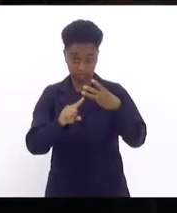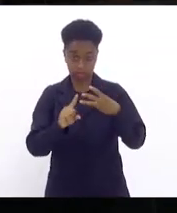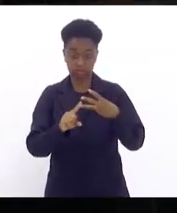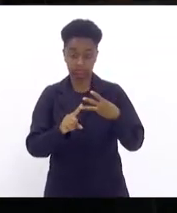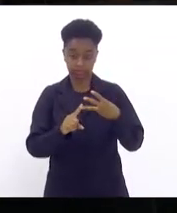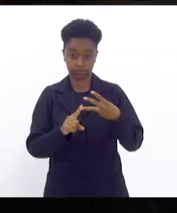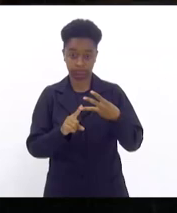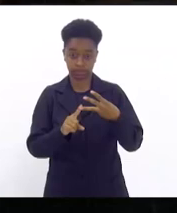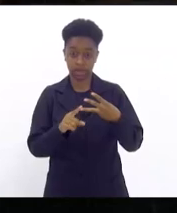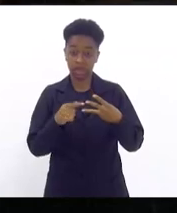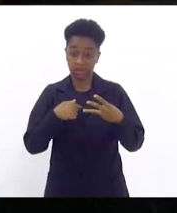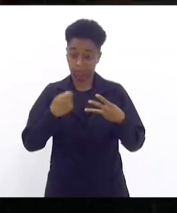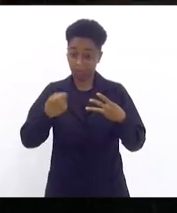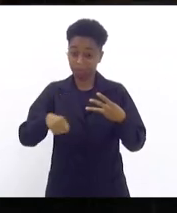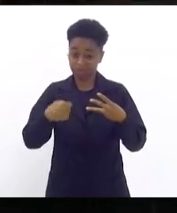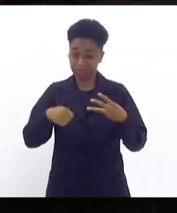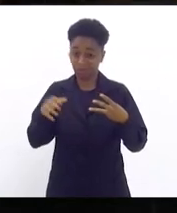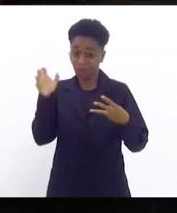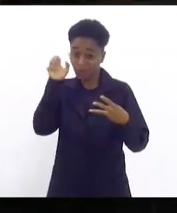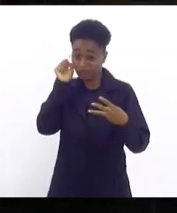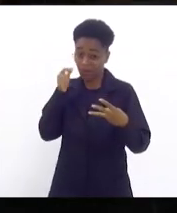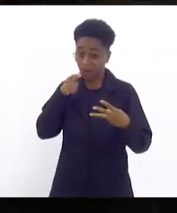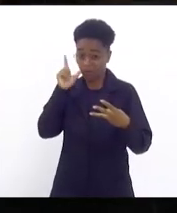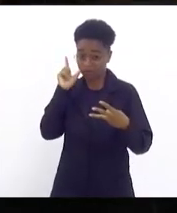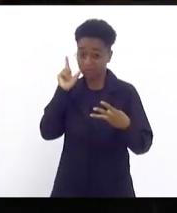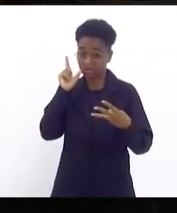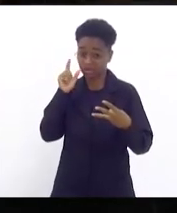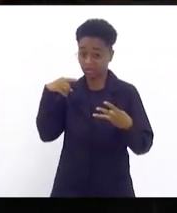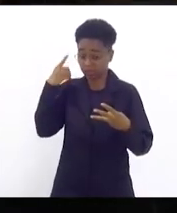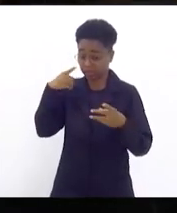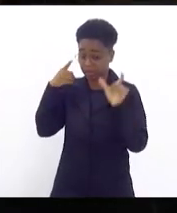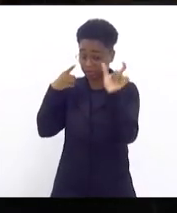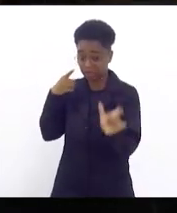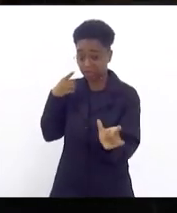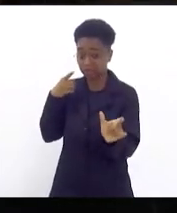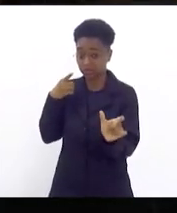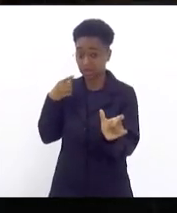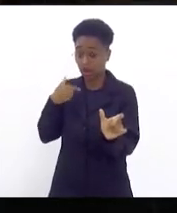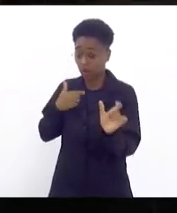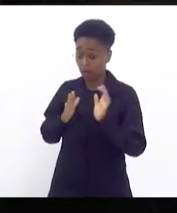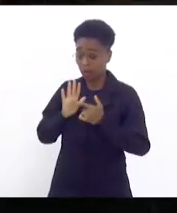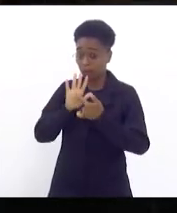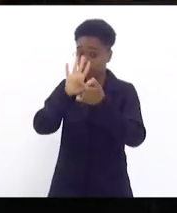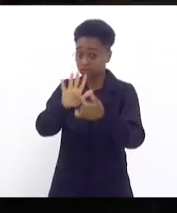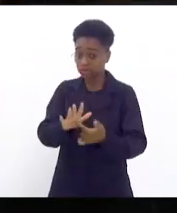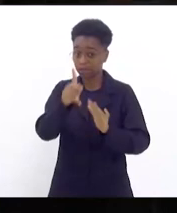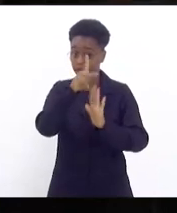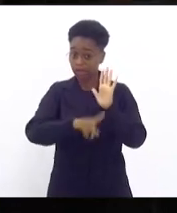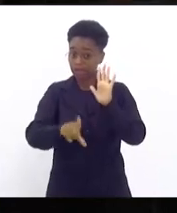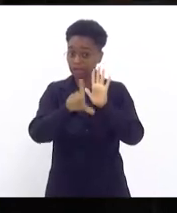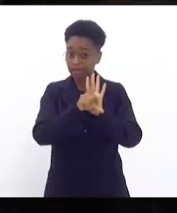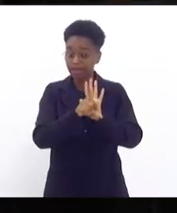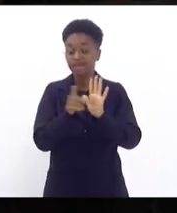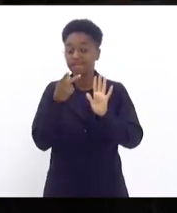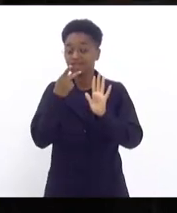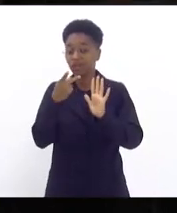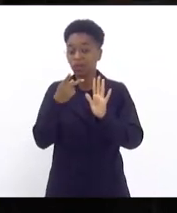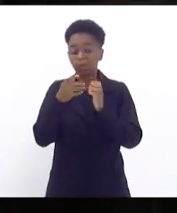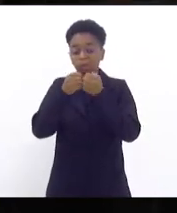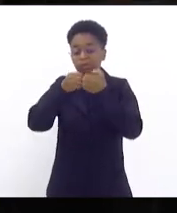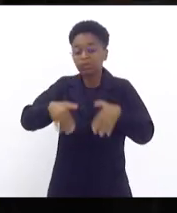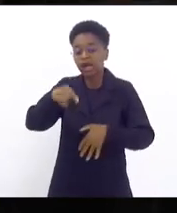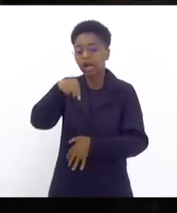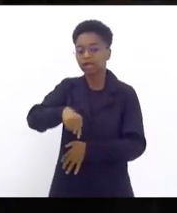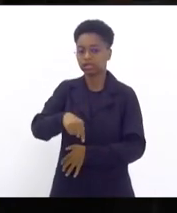eu tive que ouvir de um deputado que, ao apresentar o meu projeto de lei, eu estaria desqualificando essa